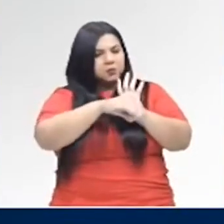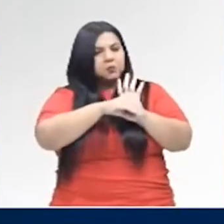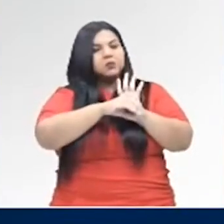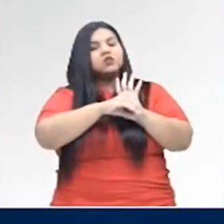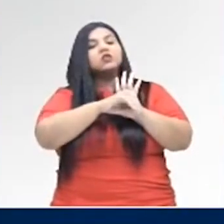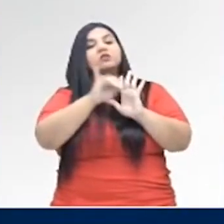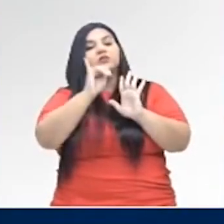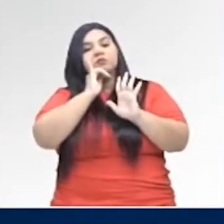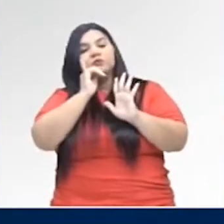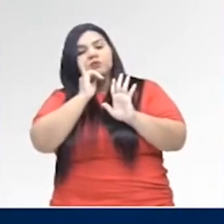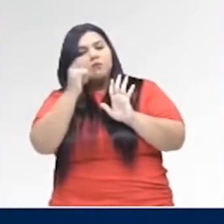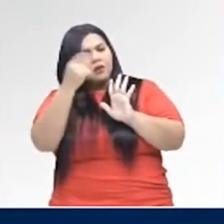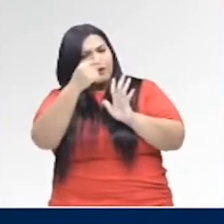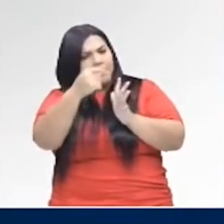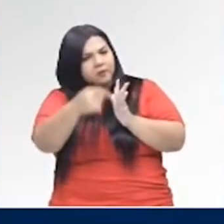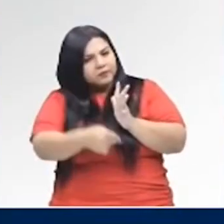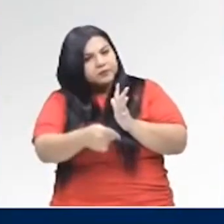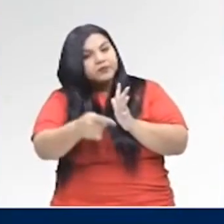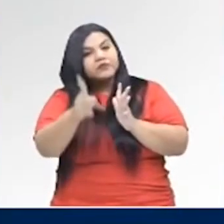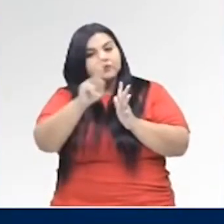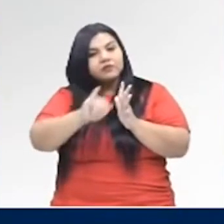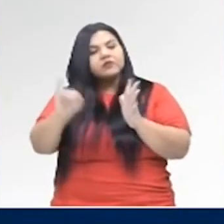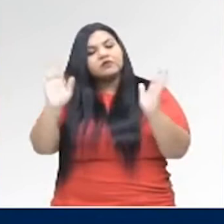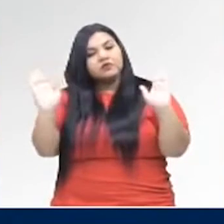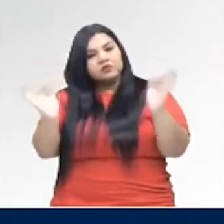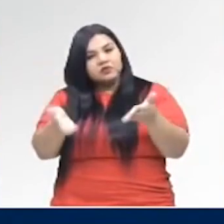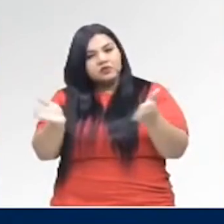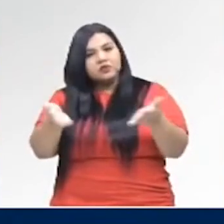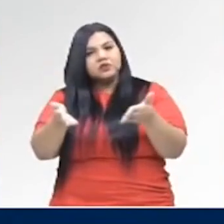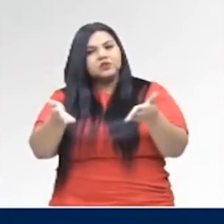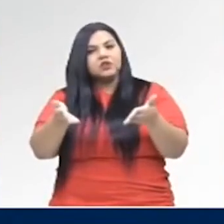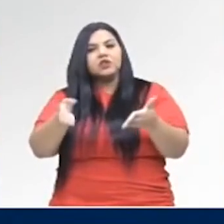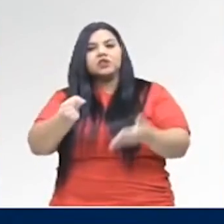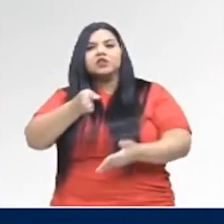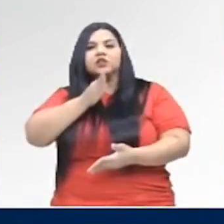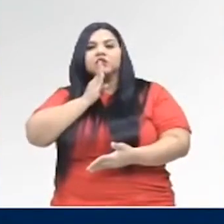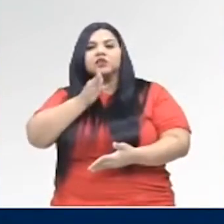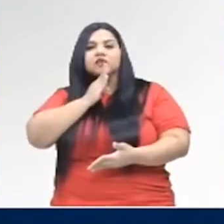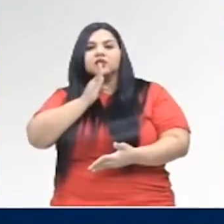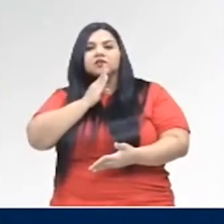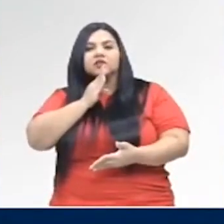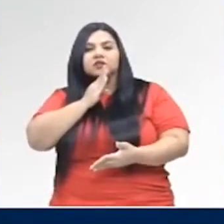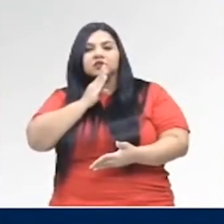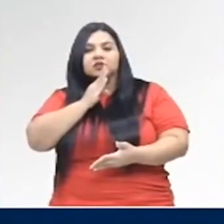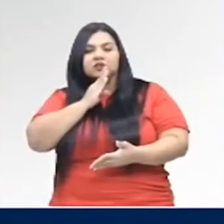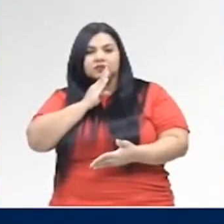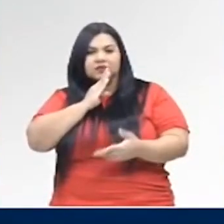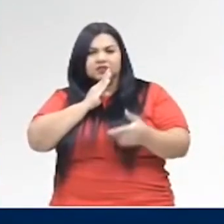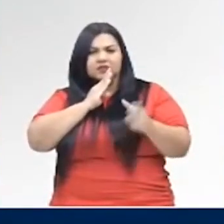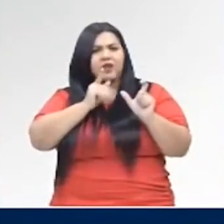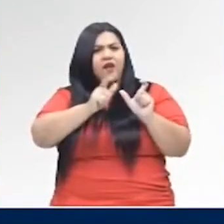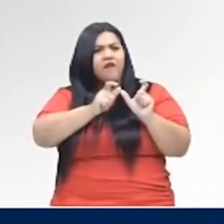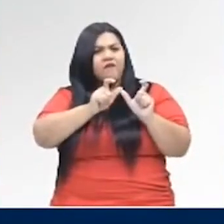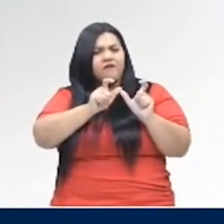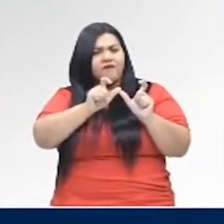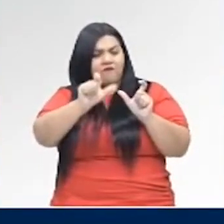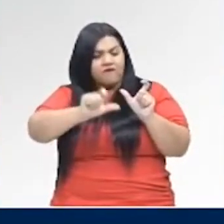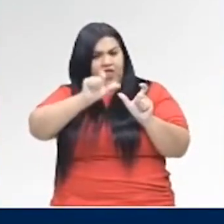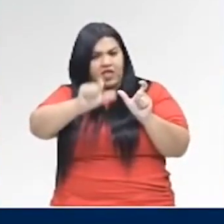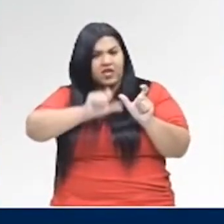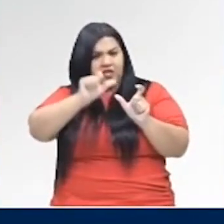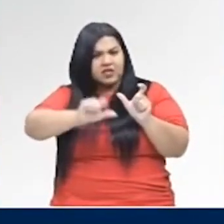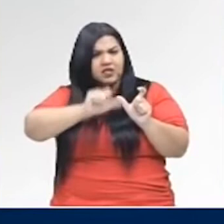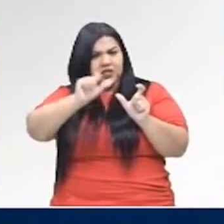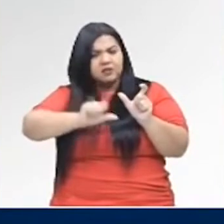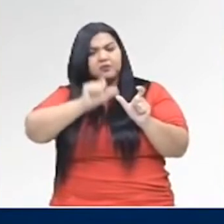exemplificamos para você, vamos, então, conhecer a flexão do verbo. O quer dizer flexão? Flexão é